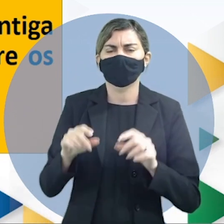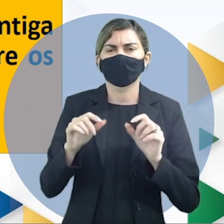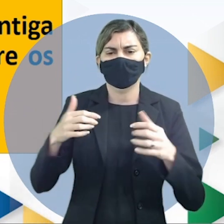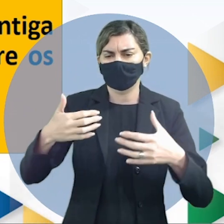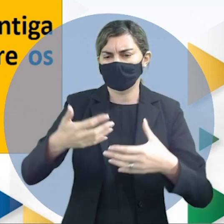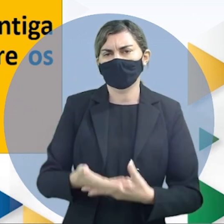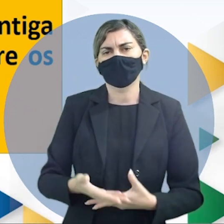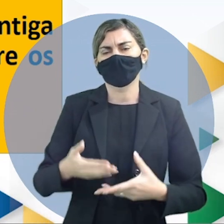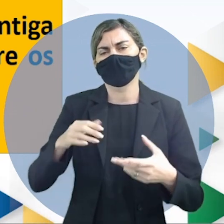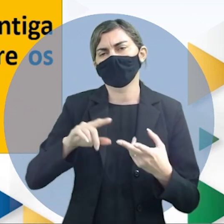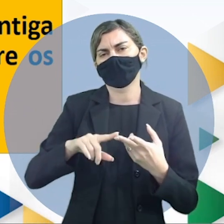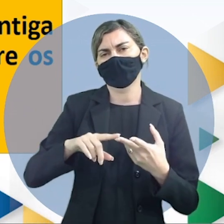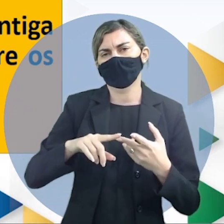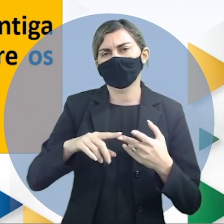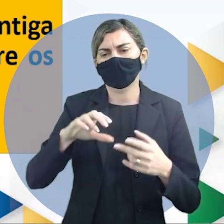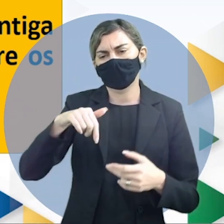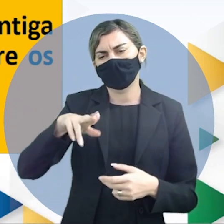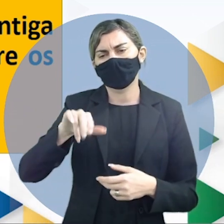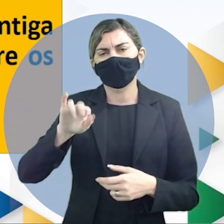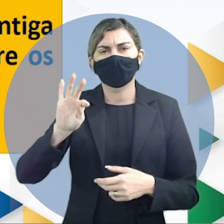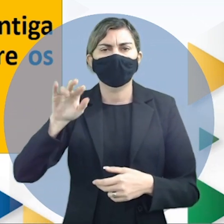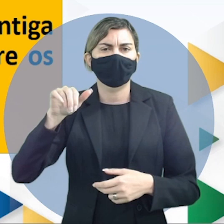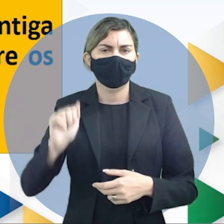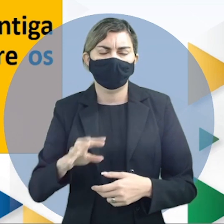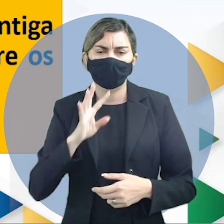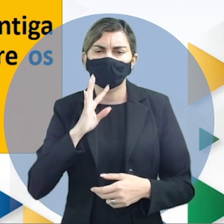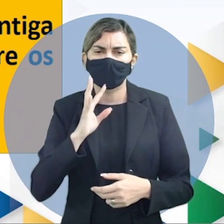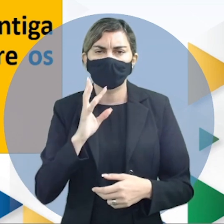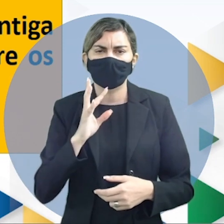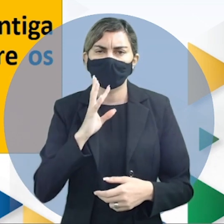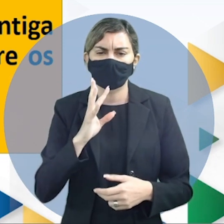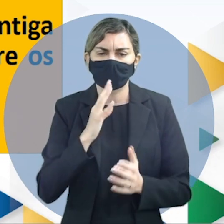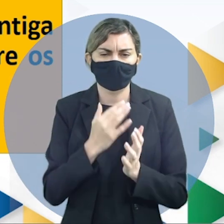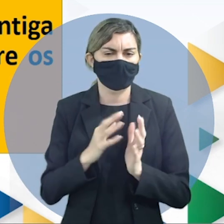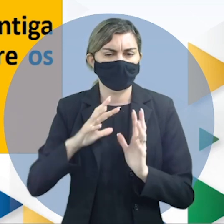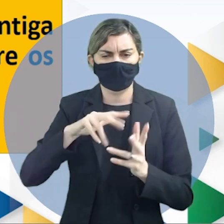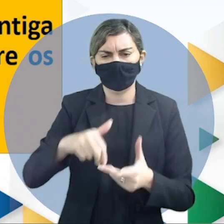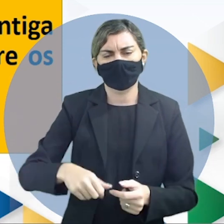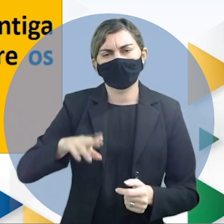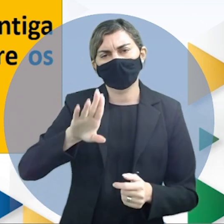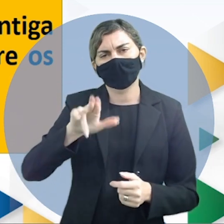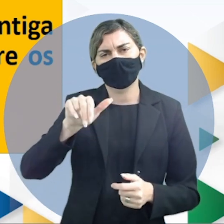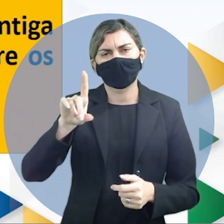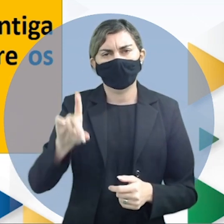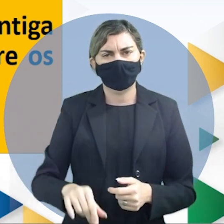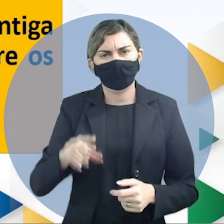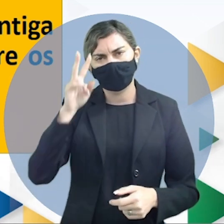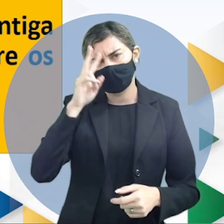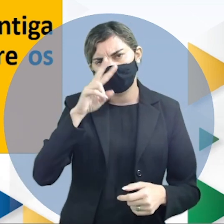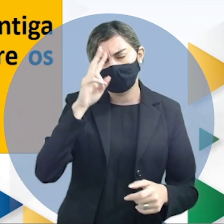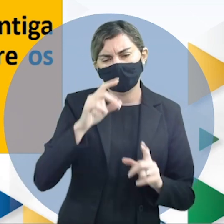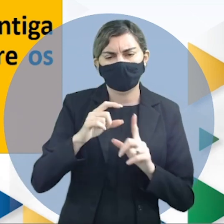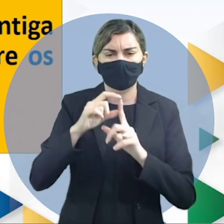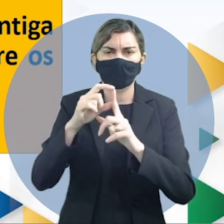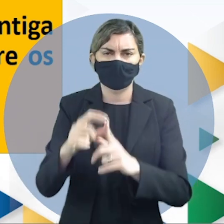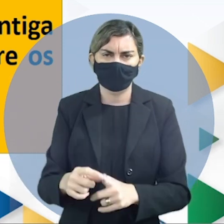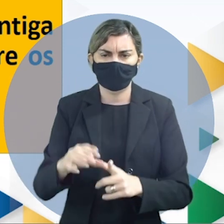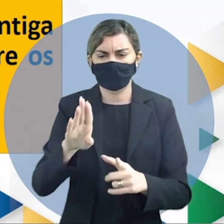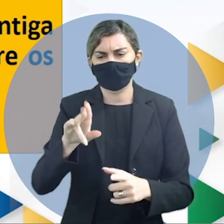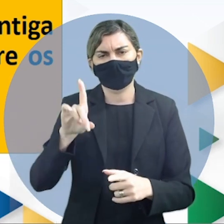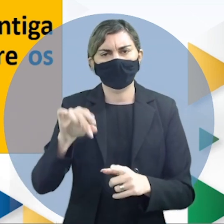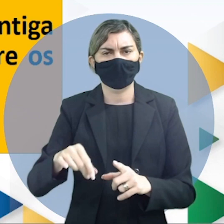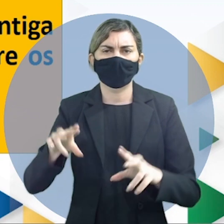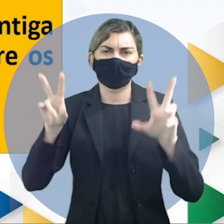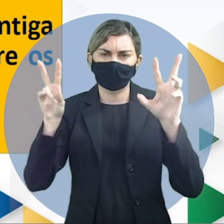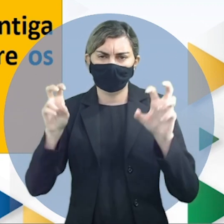Siddhartha Gautama conhecido mundialmente como o Buda lembrar que a palavra Buda é um